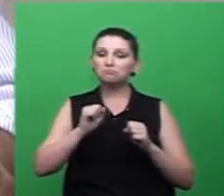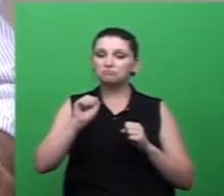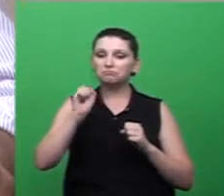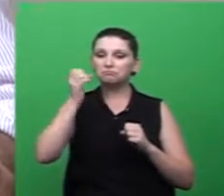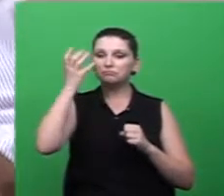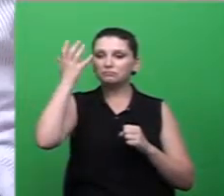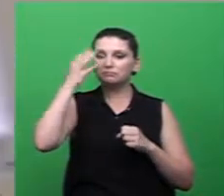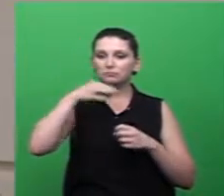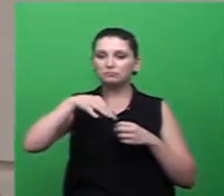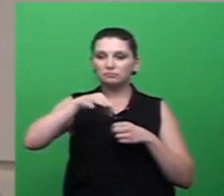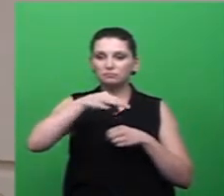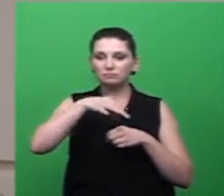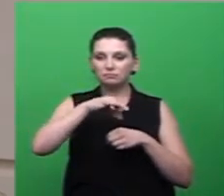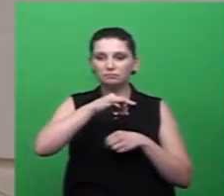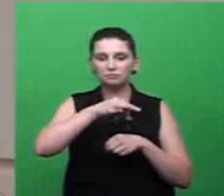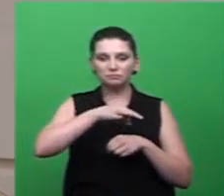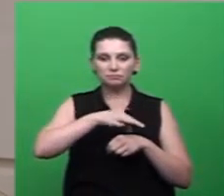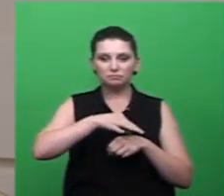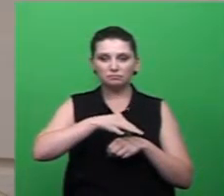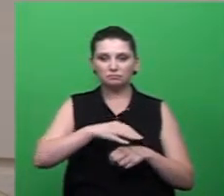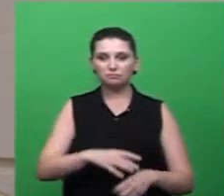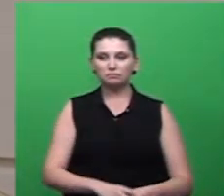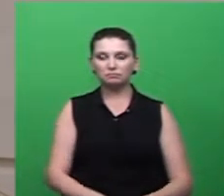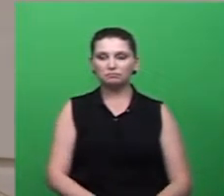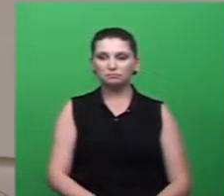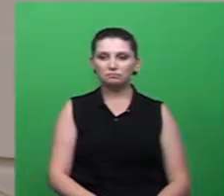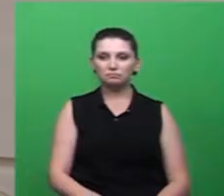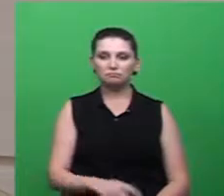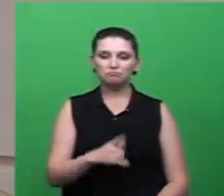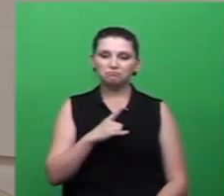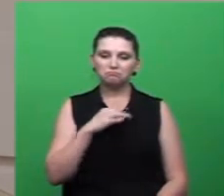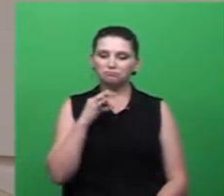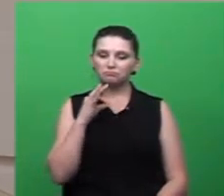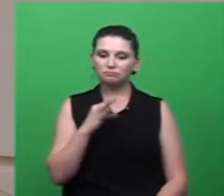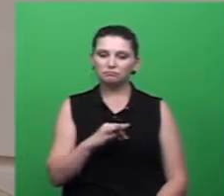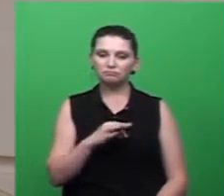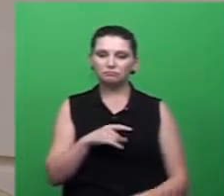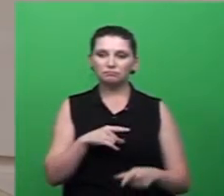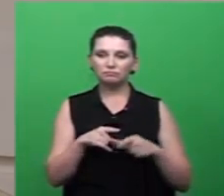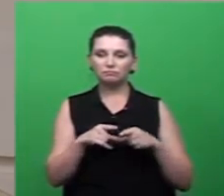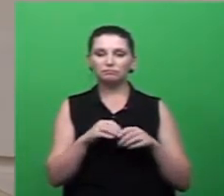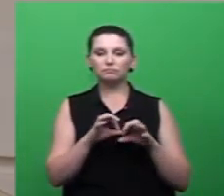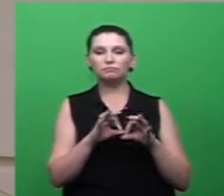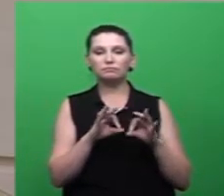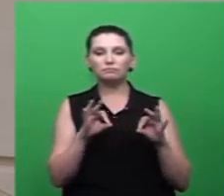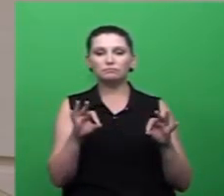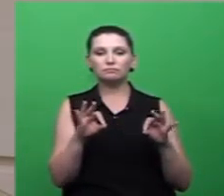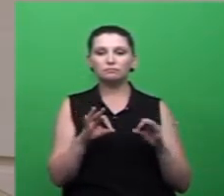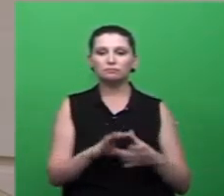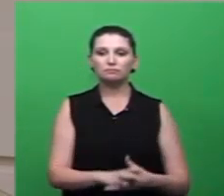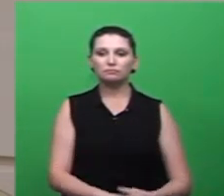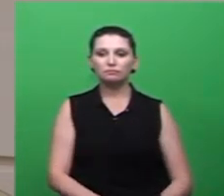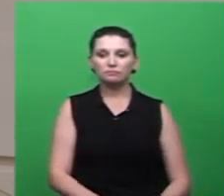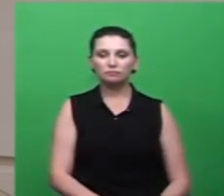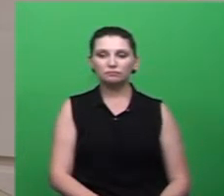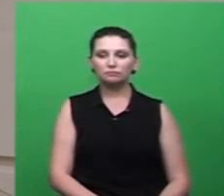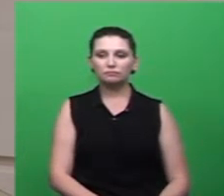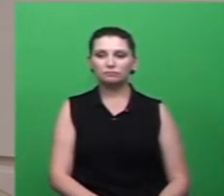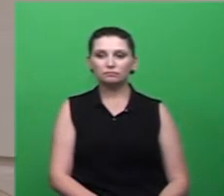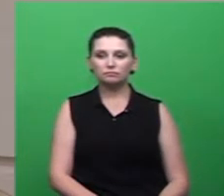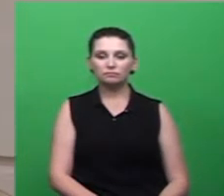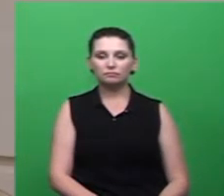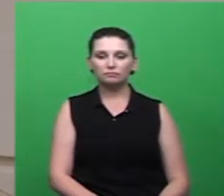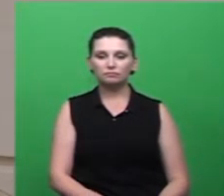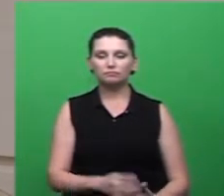evidentemente que foi só vocês não mas eu tenho certeza que o trabalho de vocês doutor Benicá e da